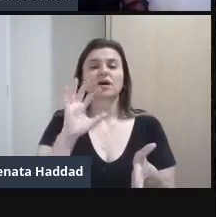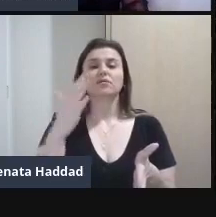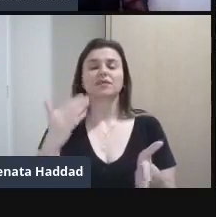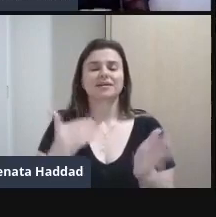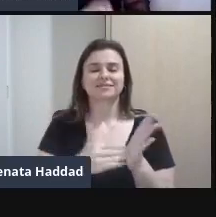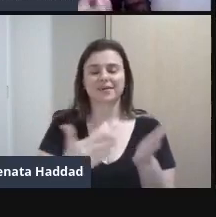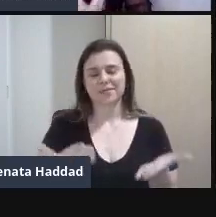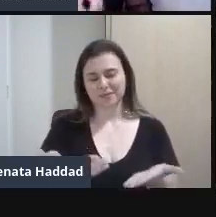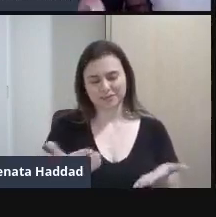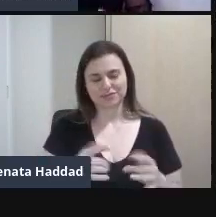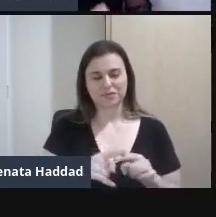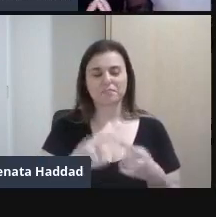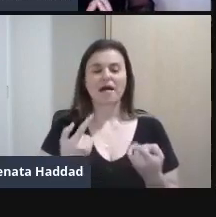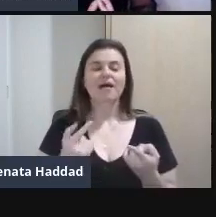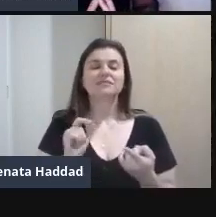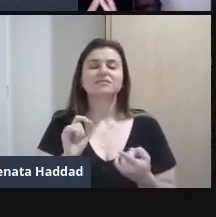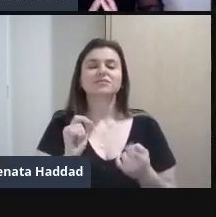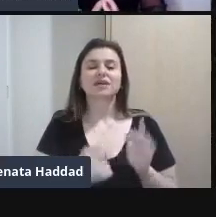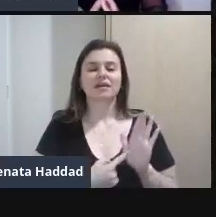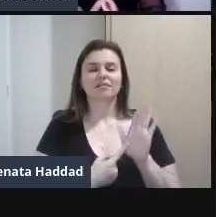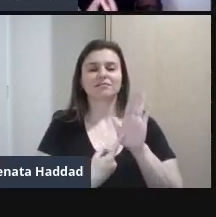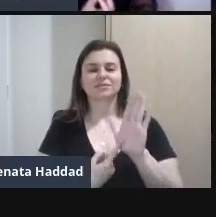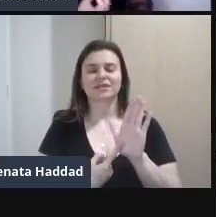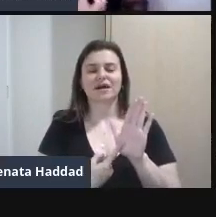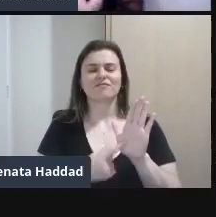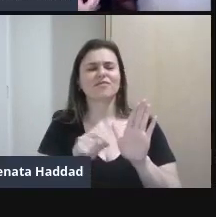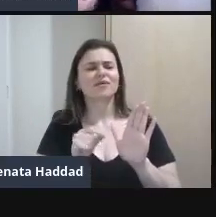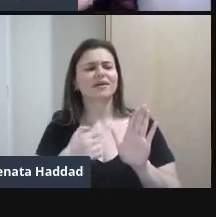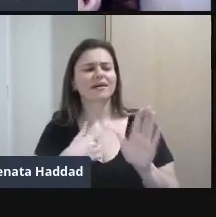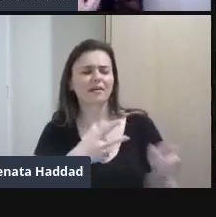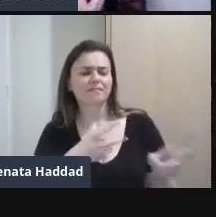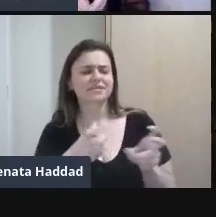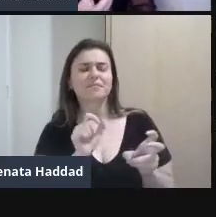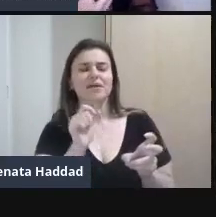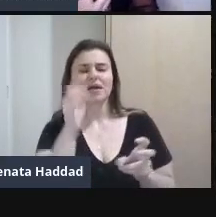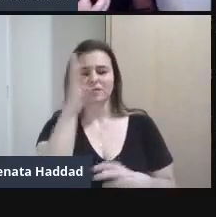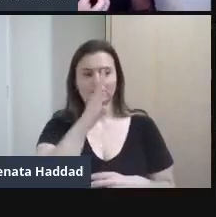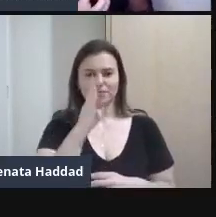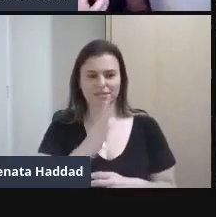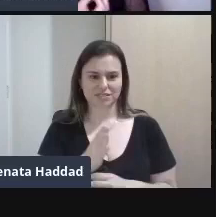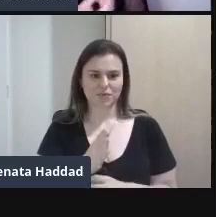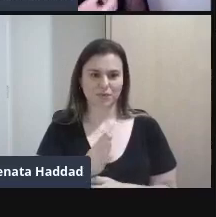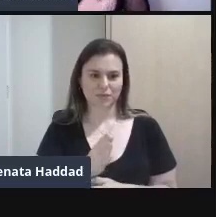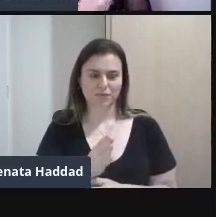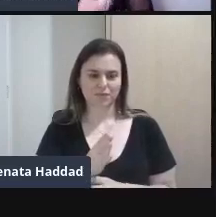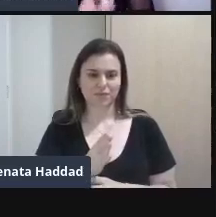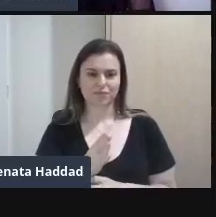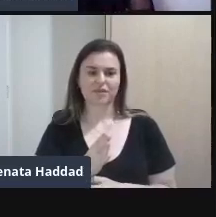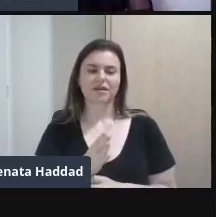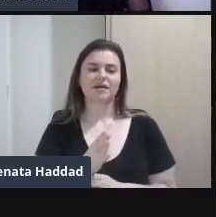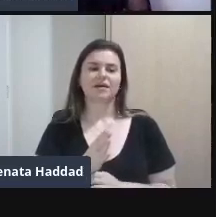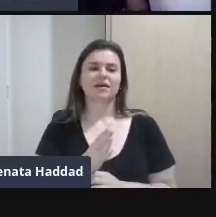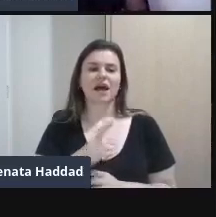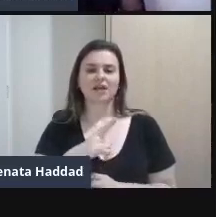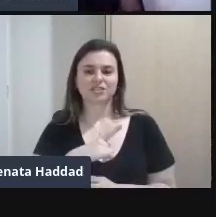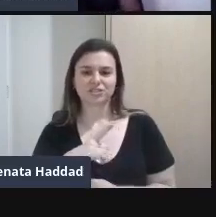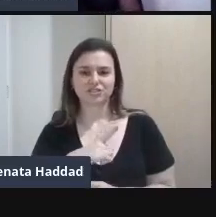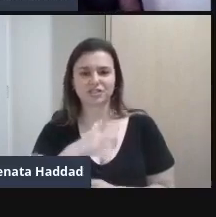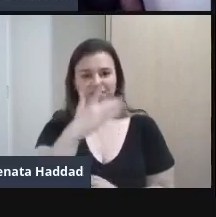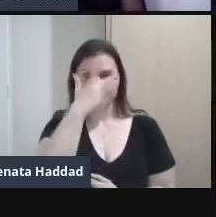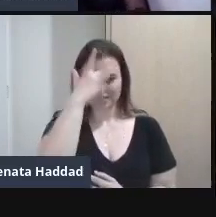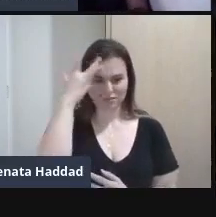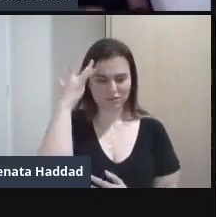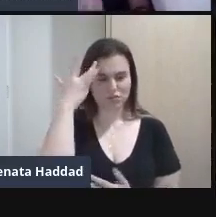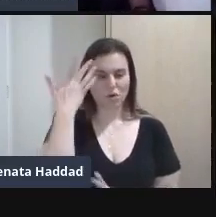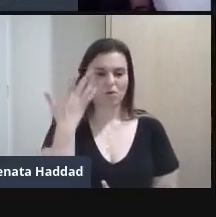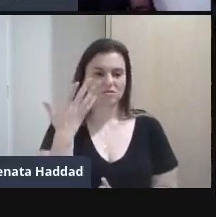momento Qual é o retrato Que ela tinha do Brasil Qual é retrato Que a gente tinha Das pessoas Que estavam aqui